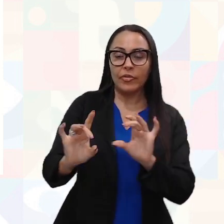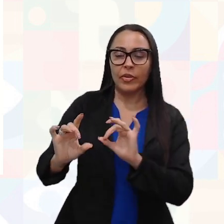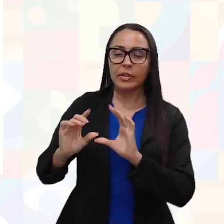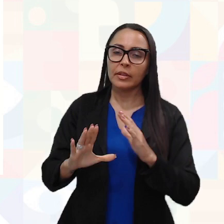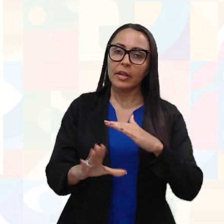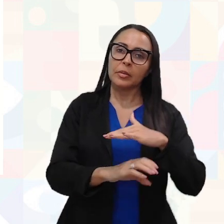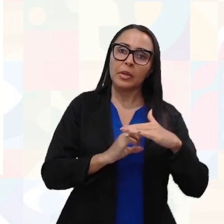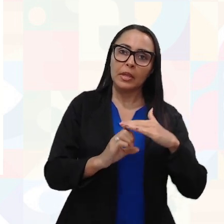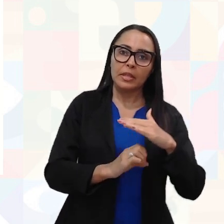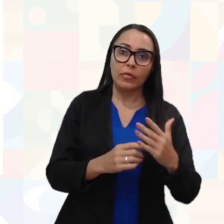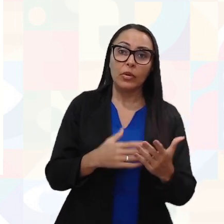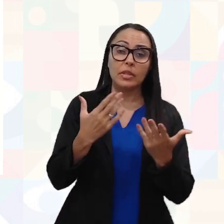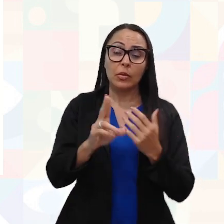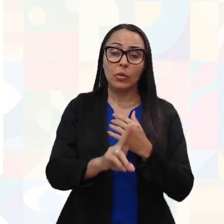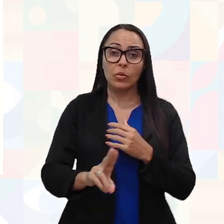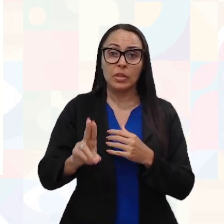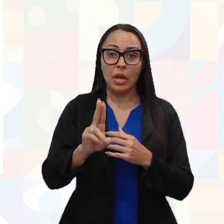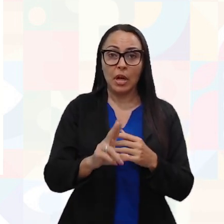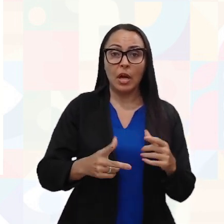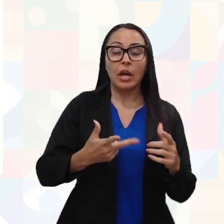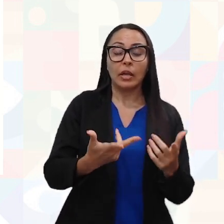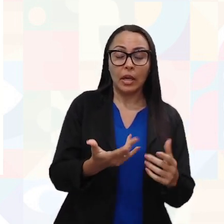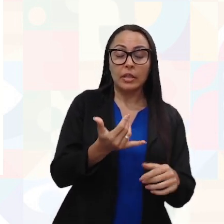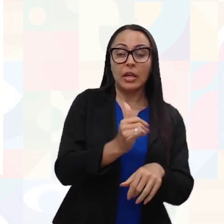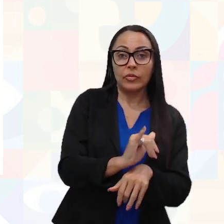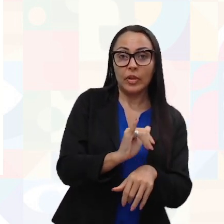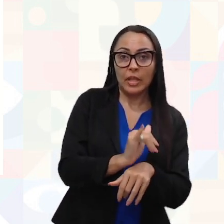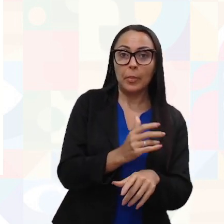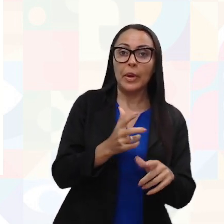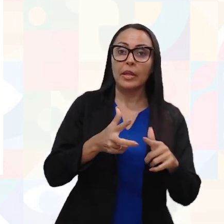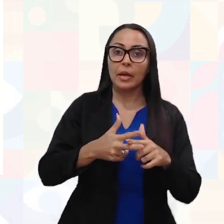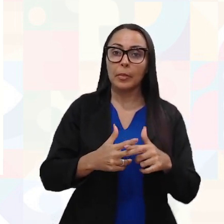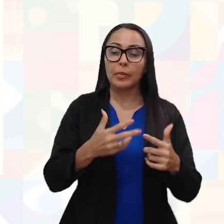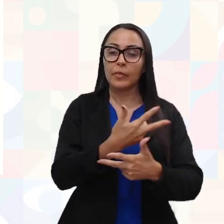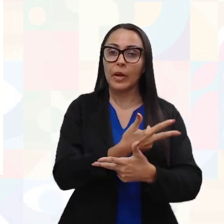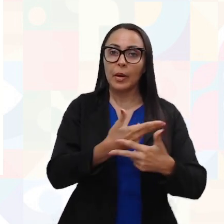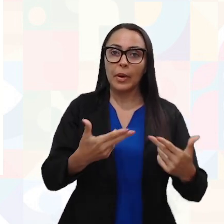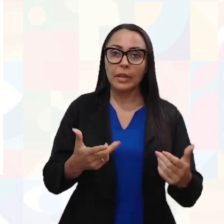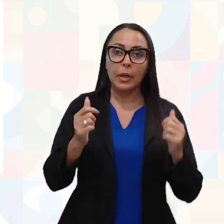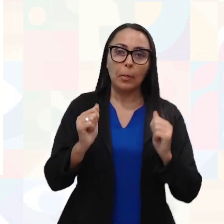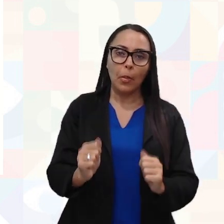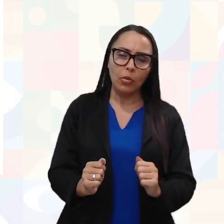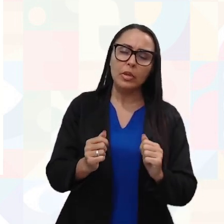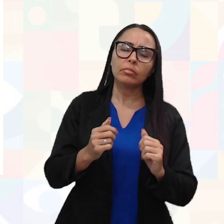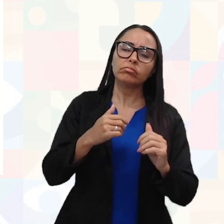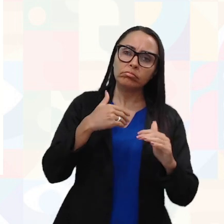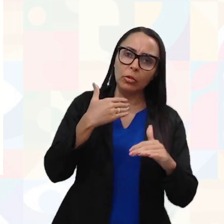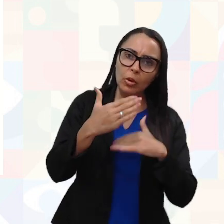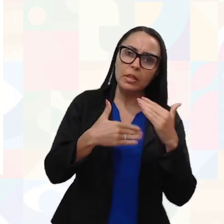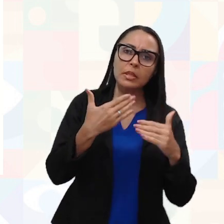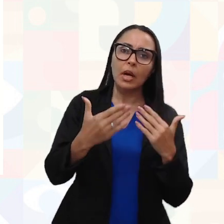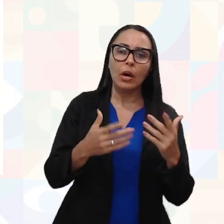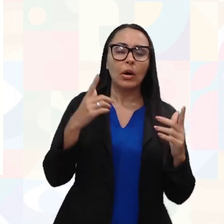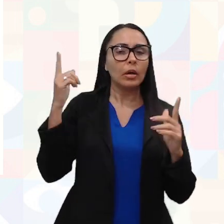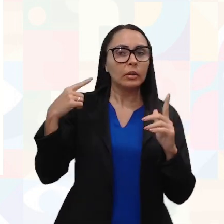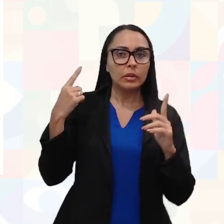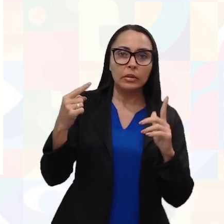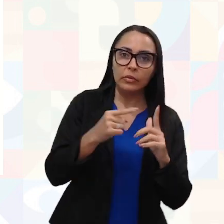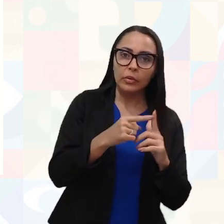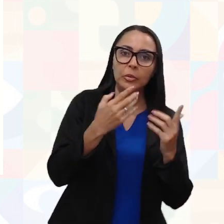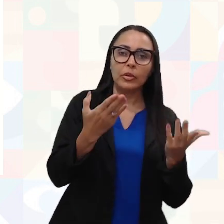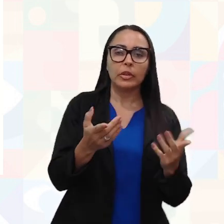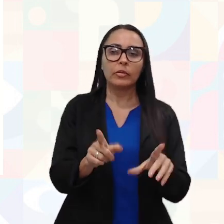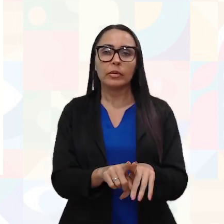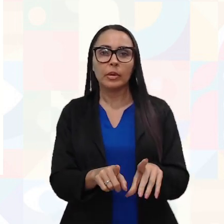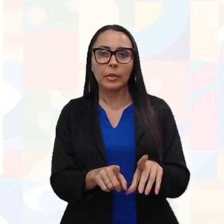você também pode estar usando essa ferramenta para montar um plano de ação para que você possa alcançar esse objetivo também.